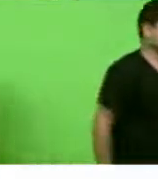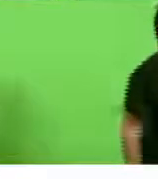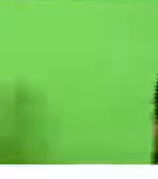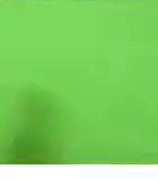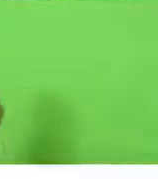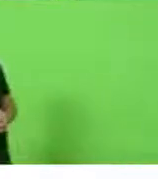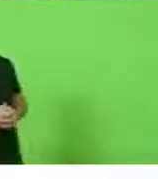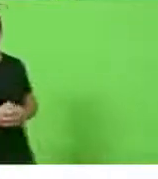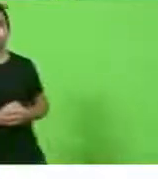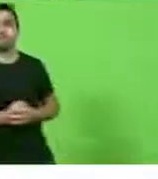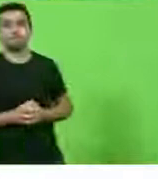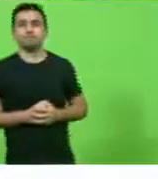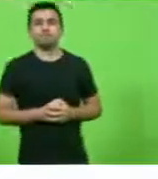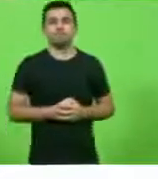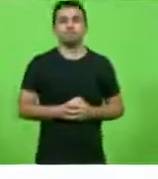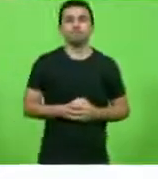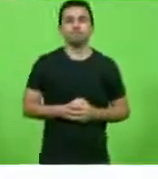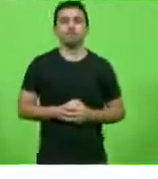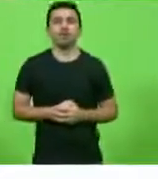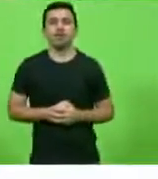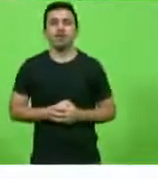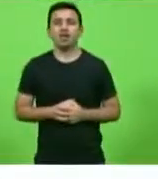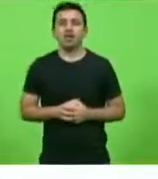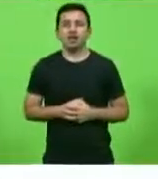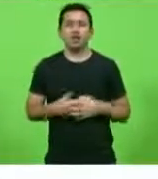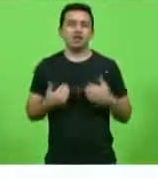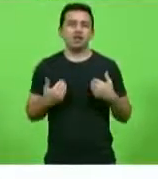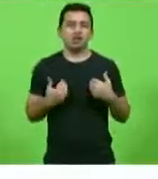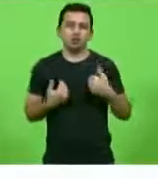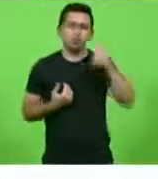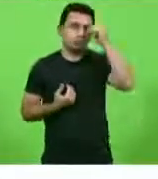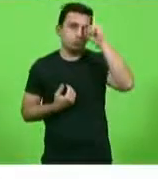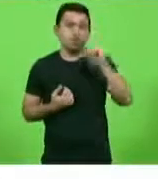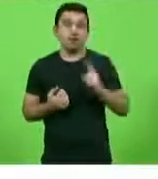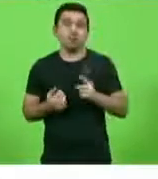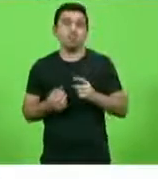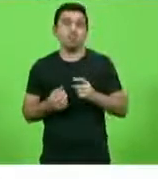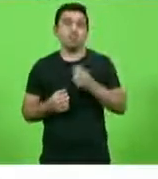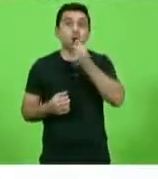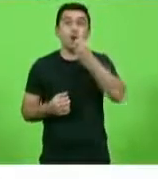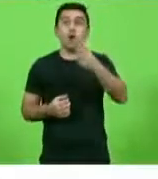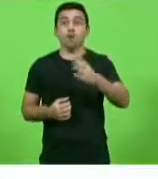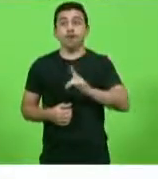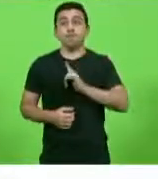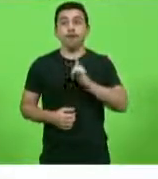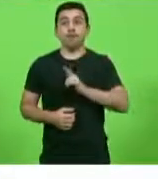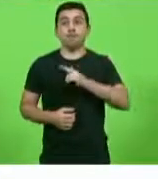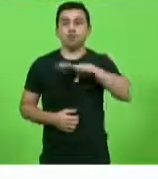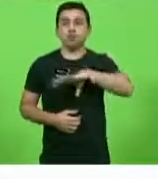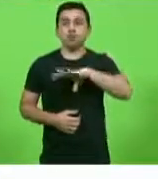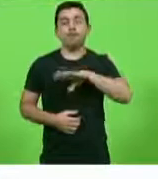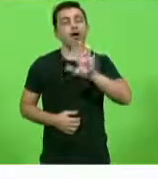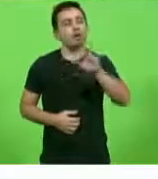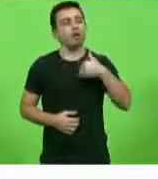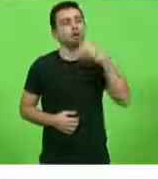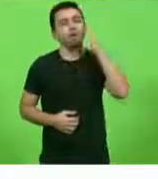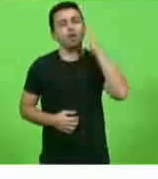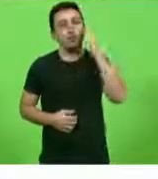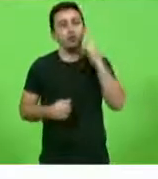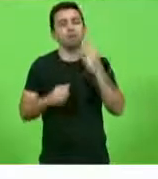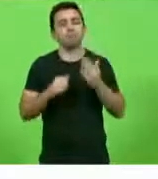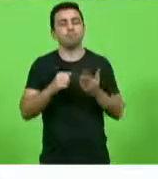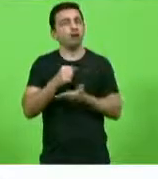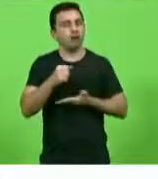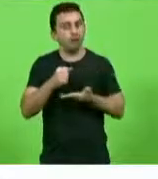Olha, eu não sou nenhum exímio conhecedor da língua portuguesa, mas eu sei o básico, eu sei o básico, eu sei que dizer